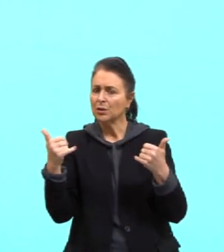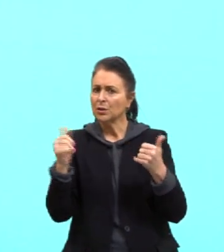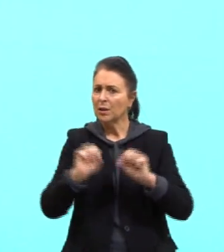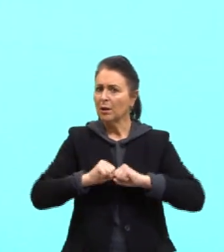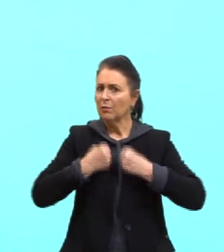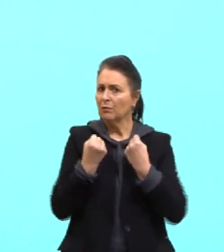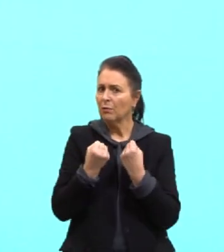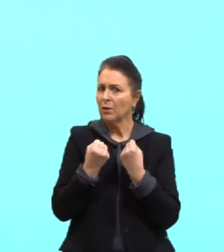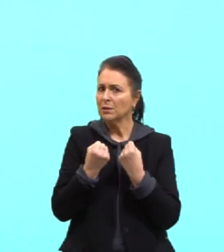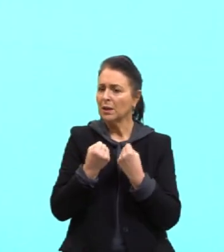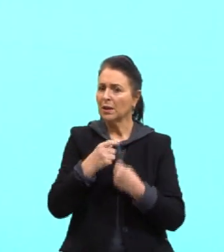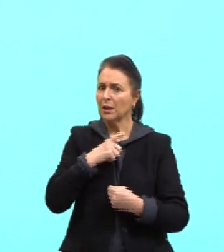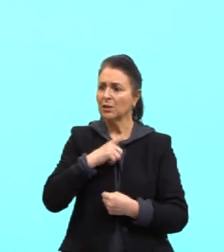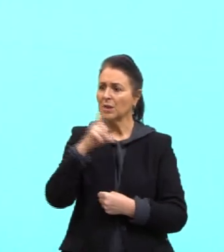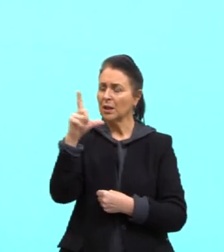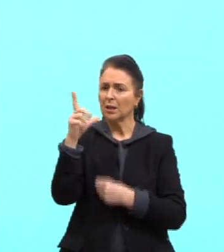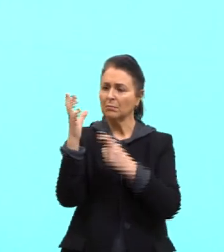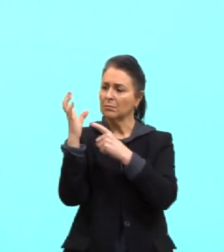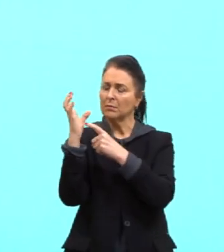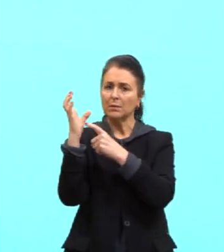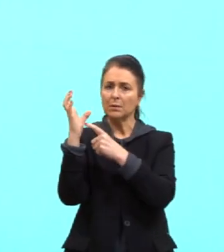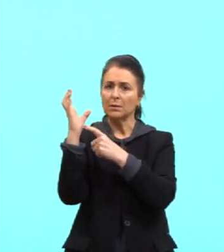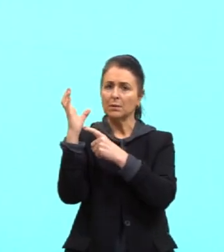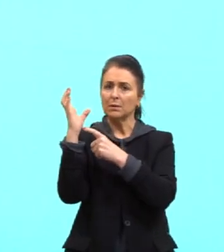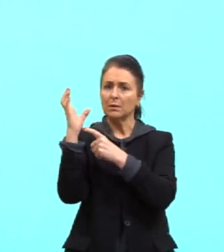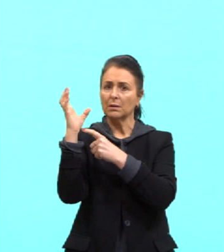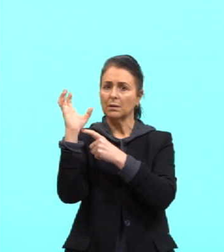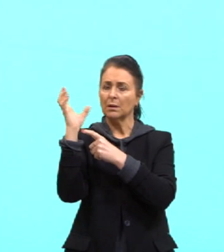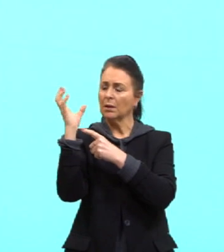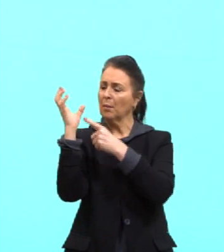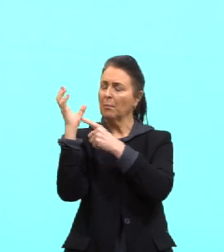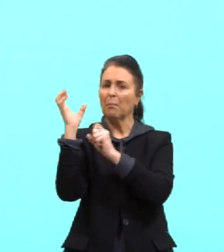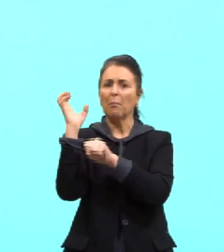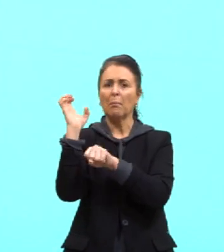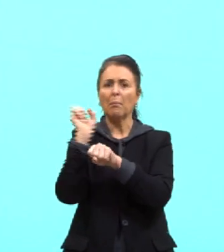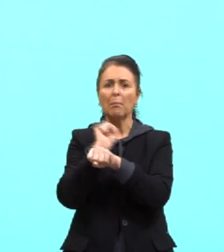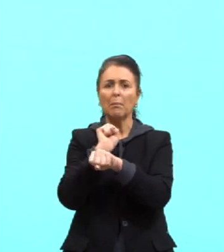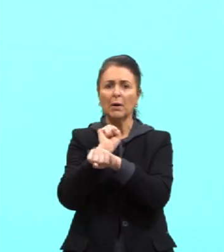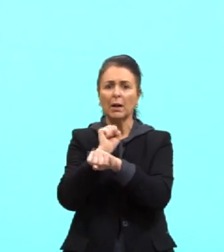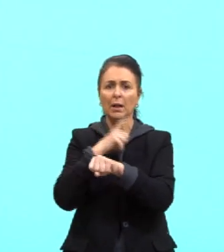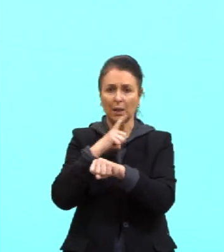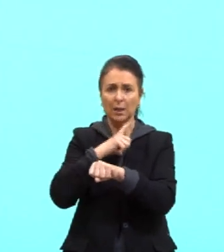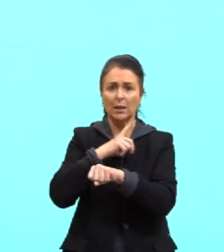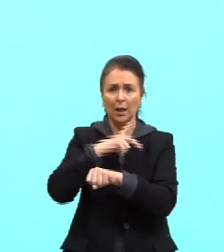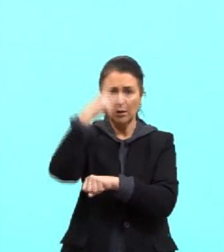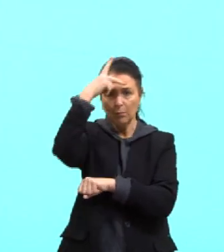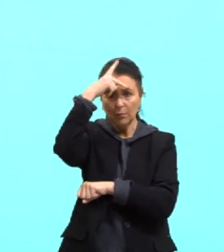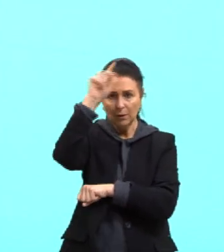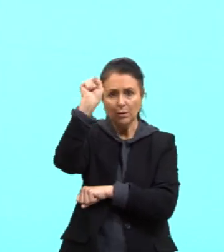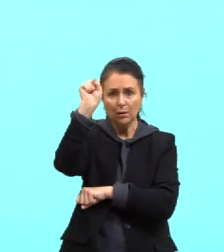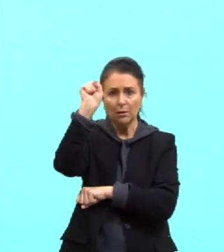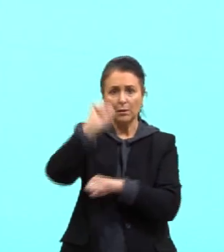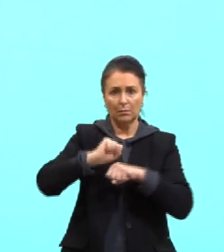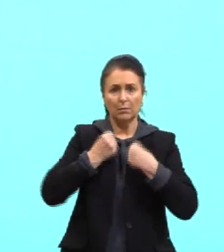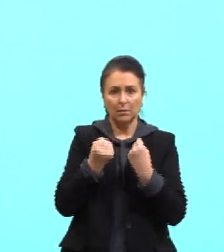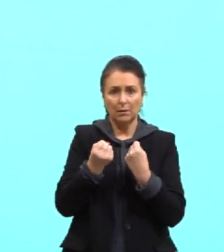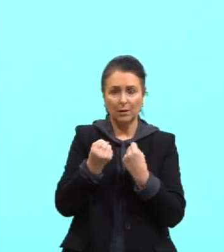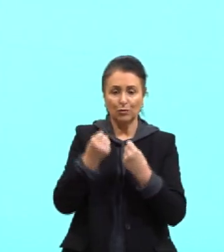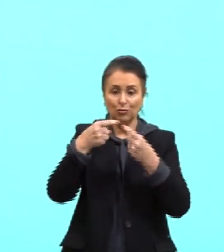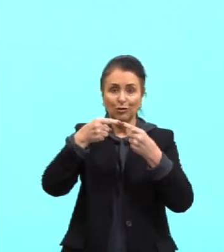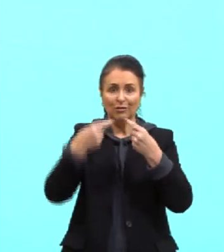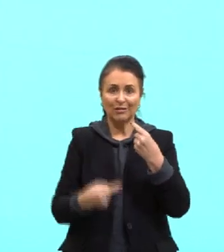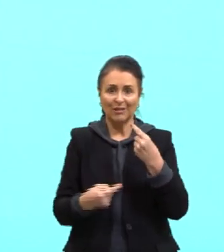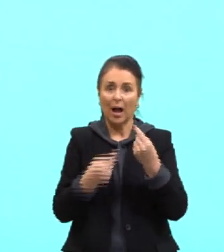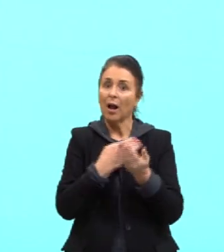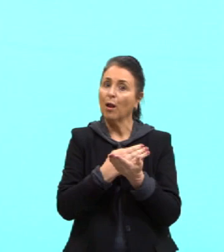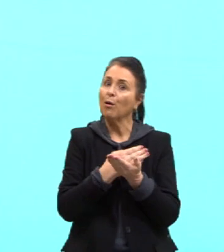armazenada aqui nesse ponto. Porque aqui, apesar de ela estar parada, ela tinha uma energia potencial de cair. Aí, ela começou